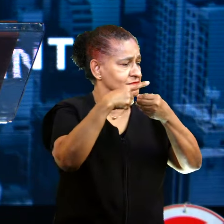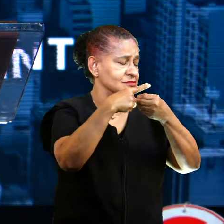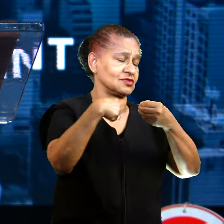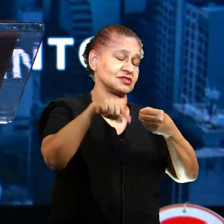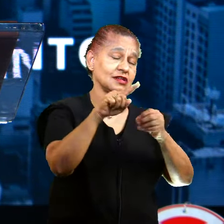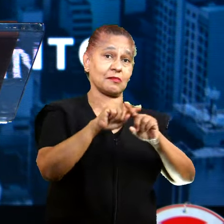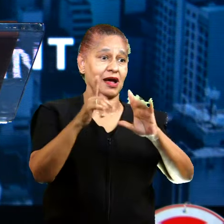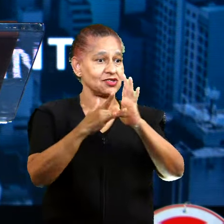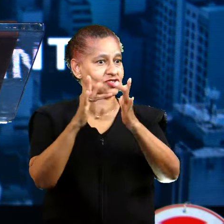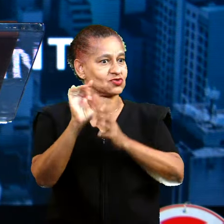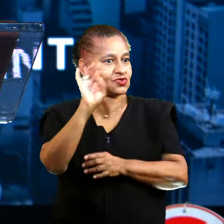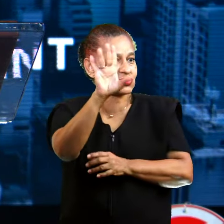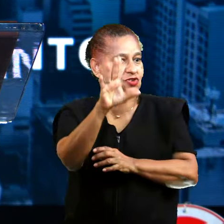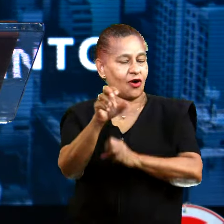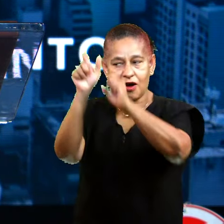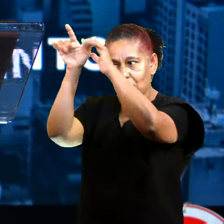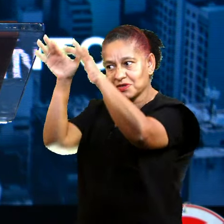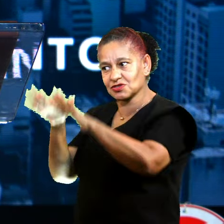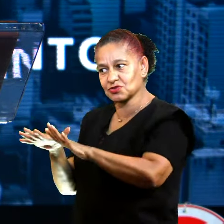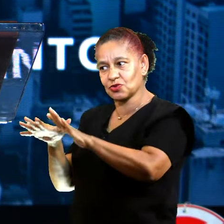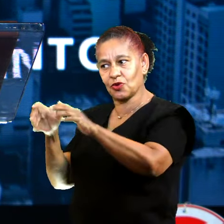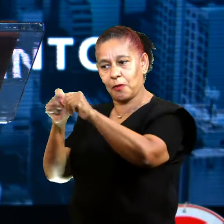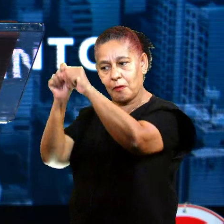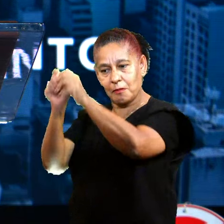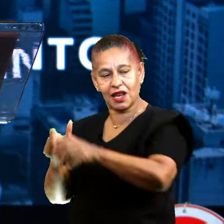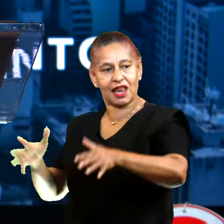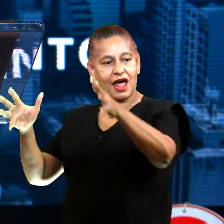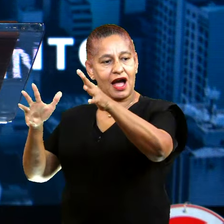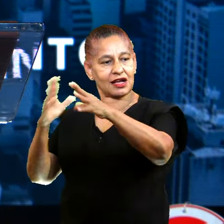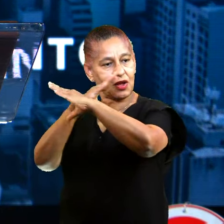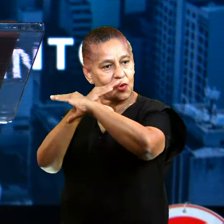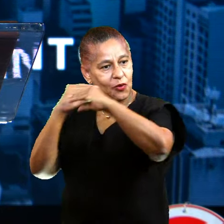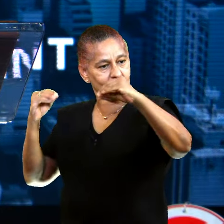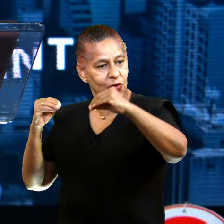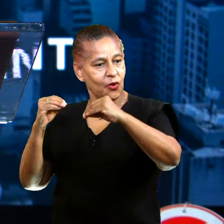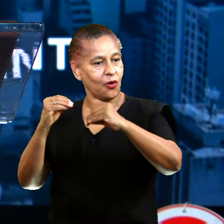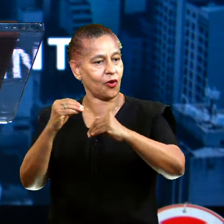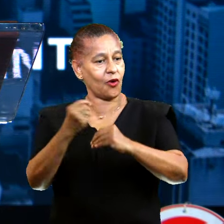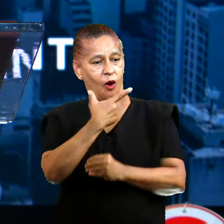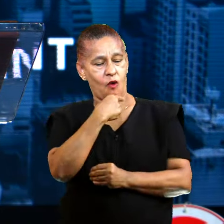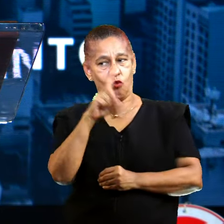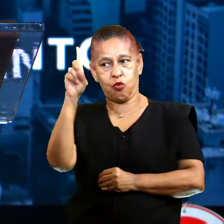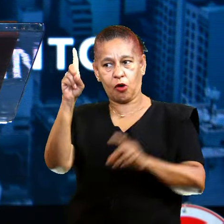milagre. Ele cura o lunático louco daquela cidade.